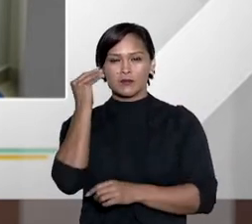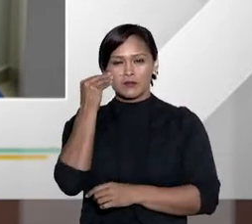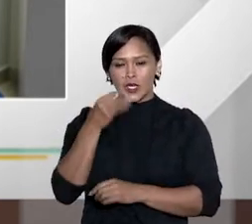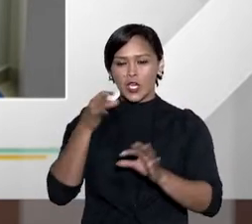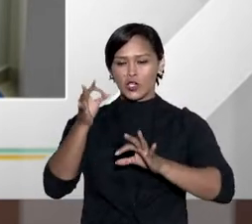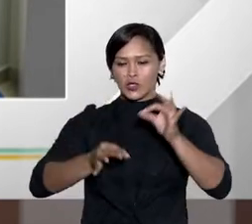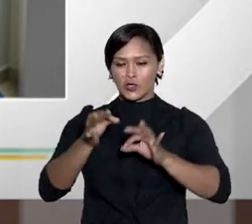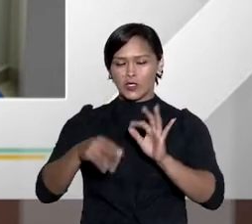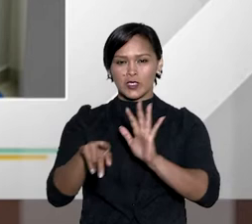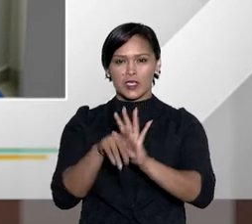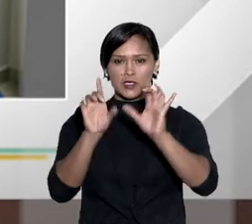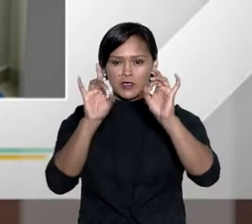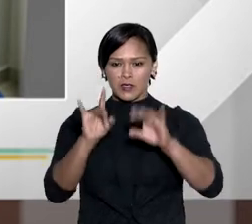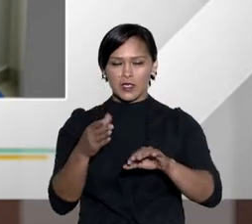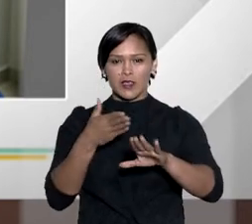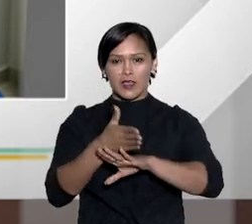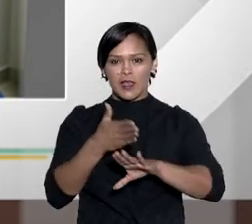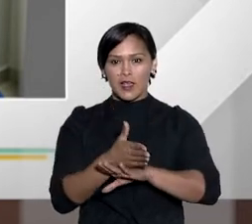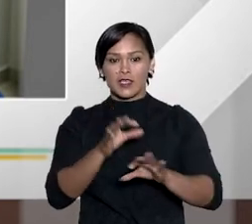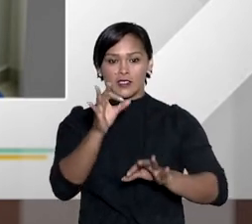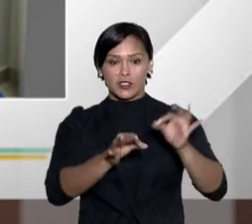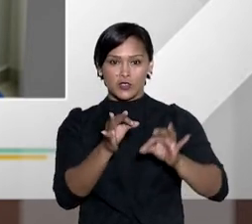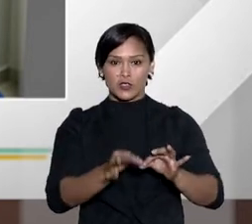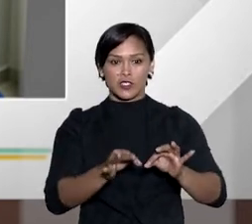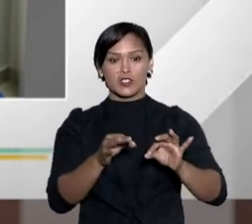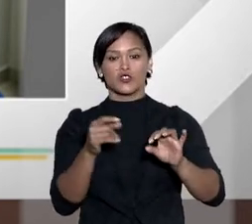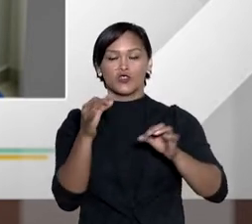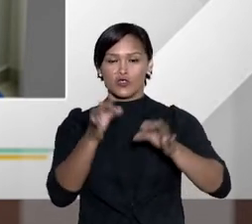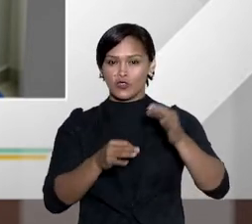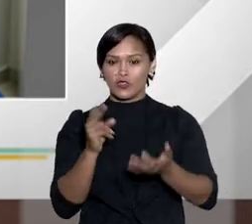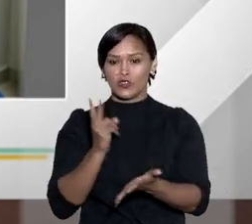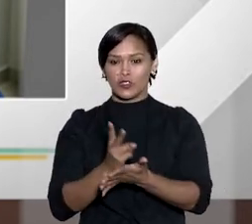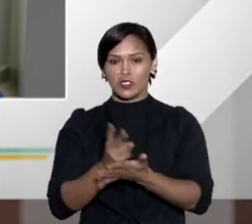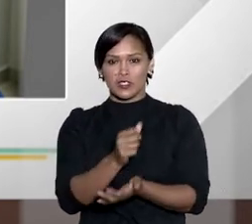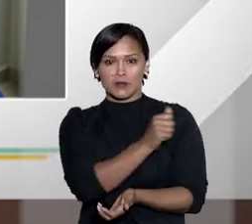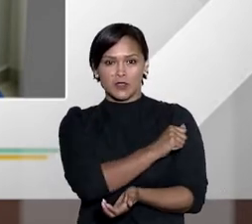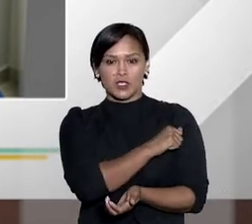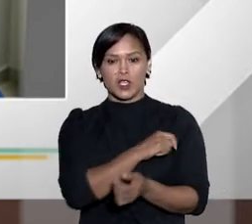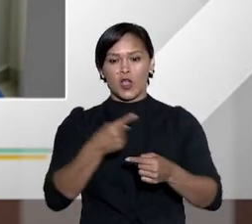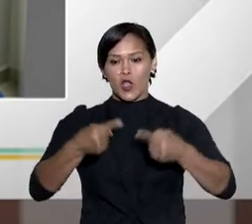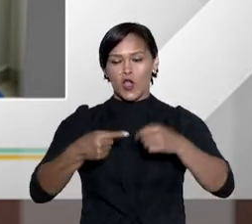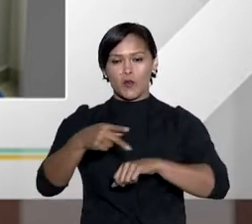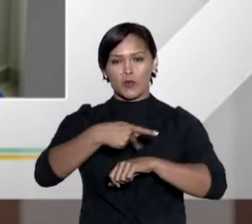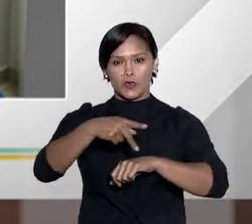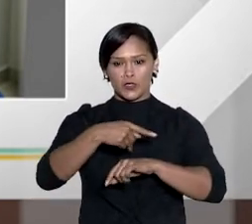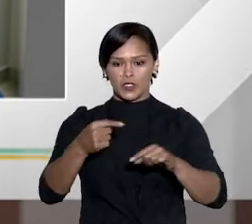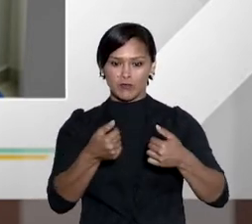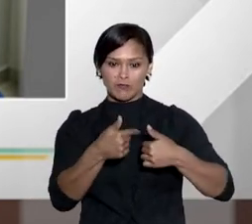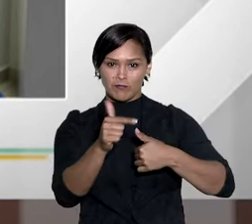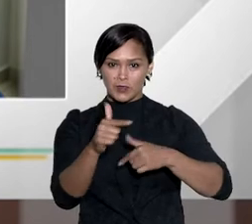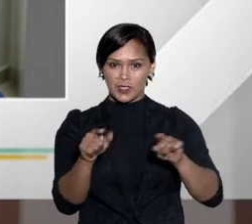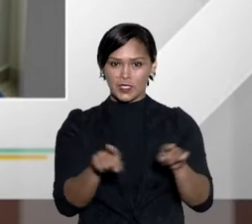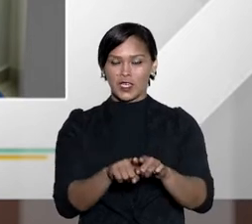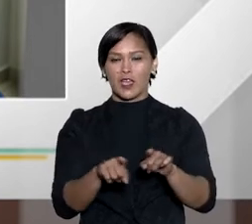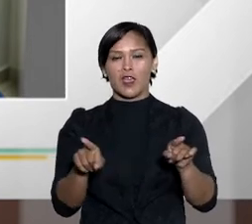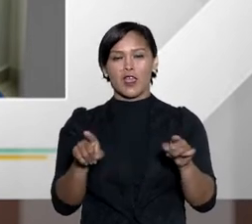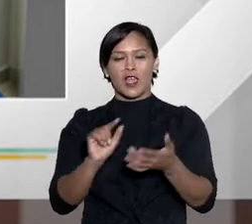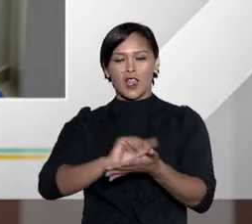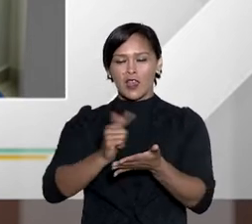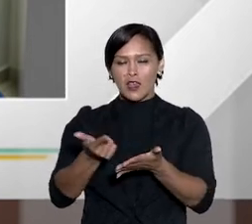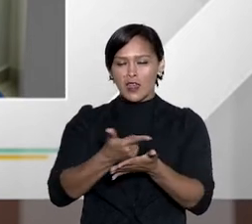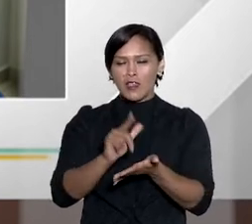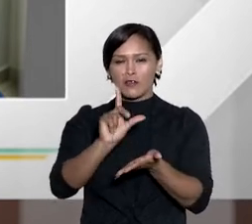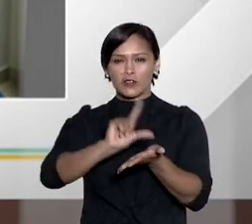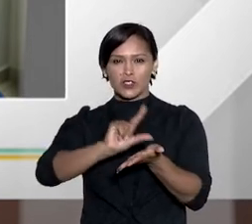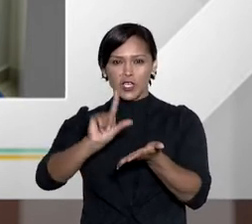especiais, acesso à justiça, justiça itinerante e política externa. Além disso, é autor de vários livros e